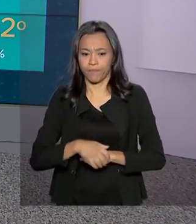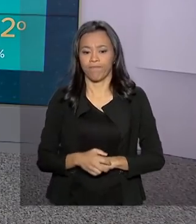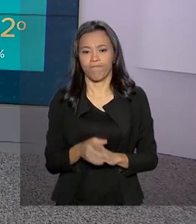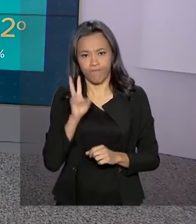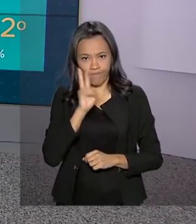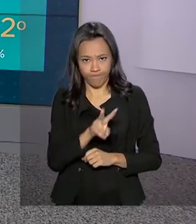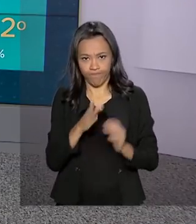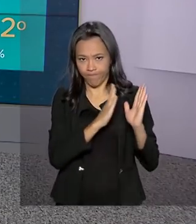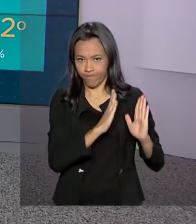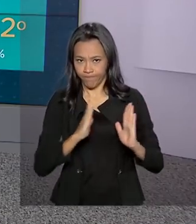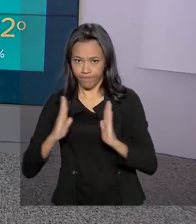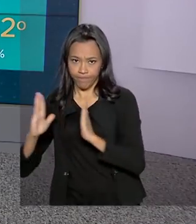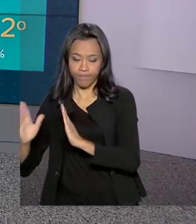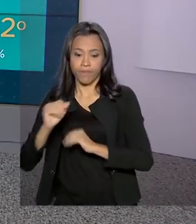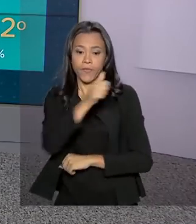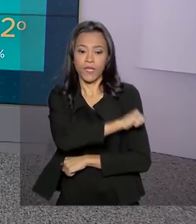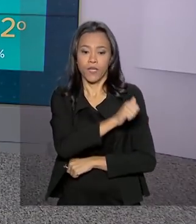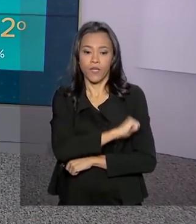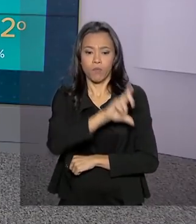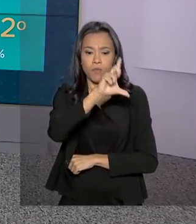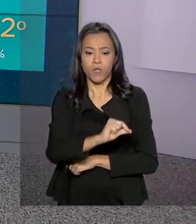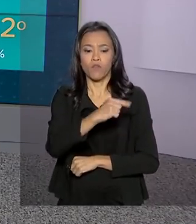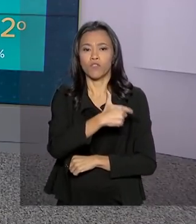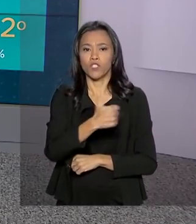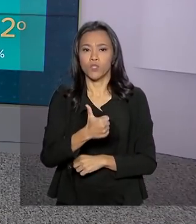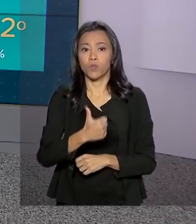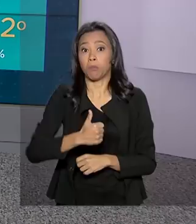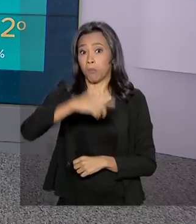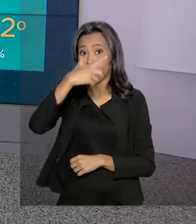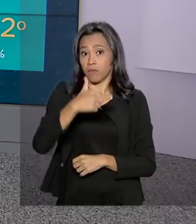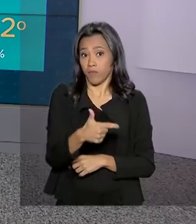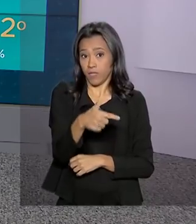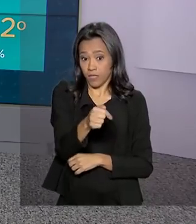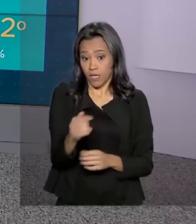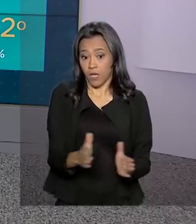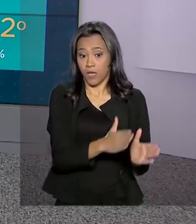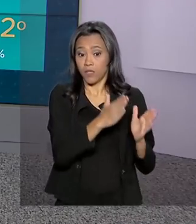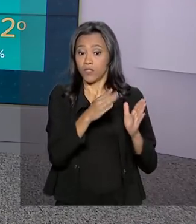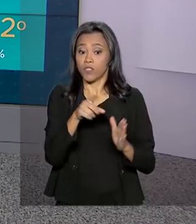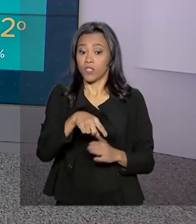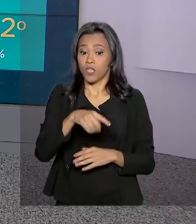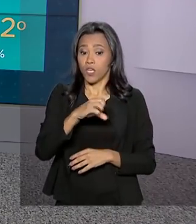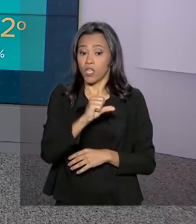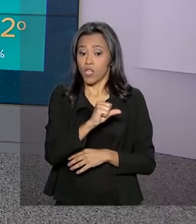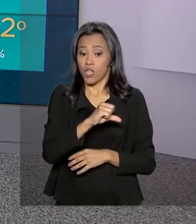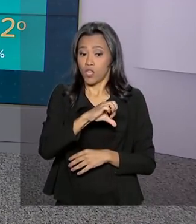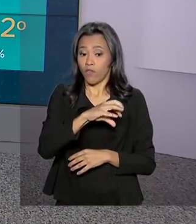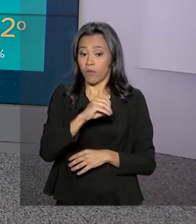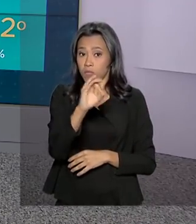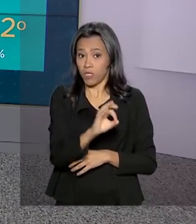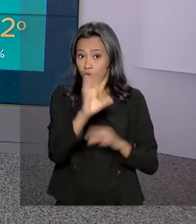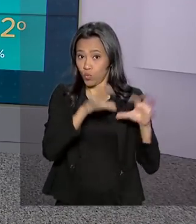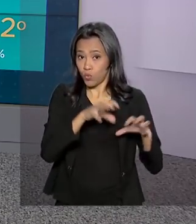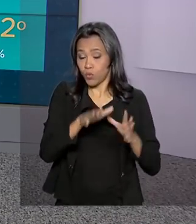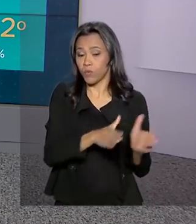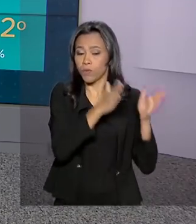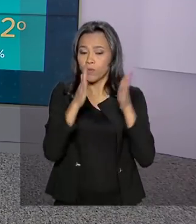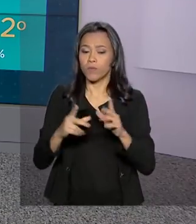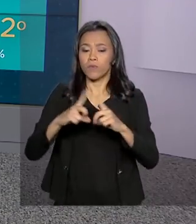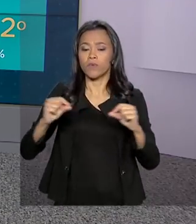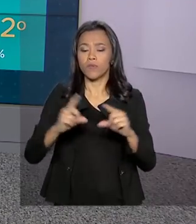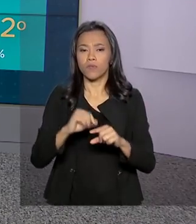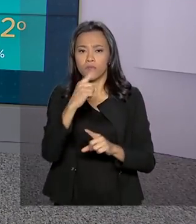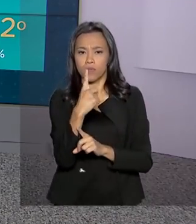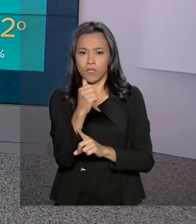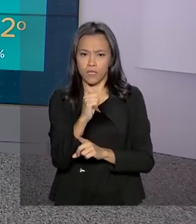Aqui, Rio de Janeiro, mínima de 21, máxima de 27 graus, 90% de chance de chuva. Brasília, mínima